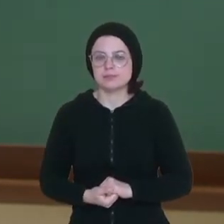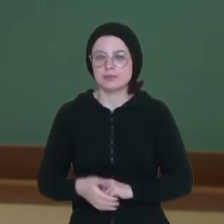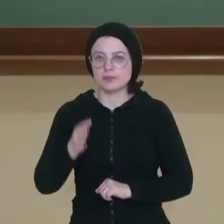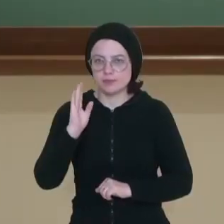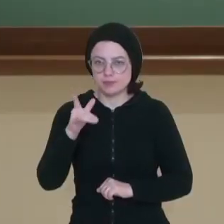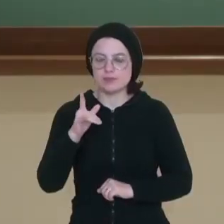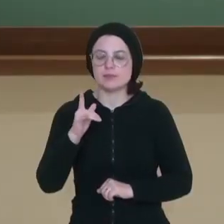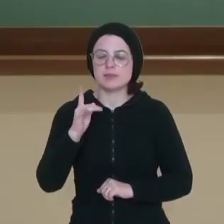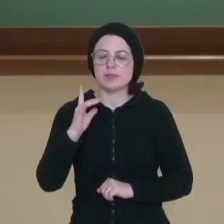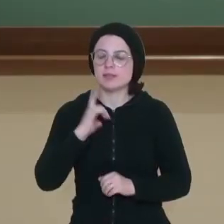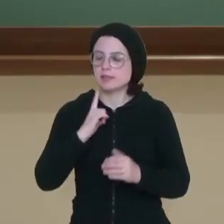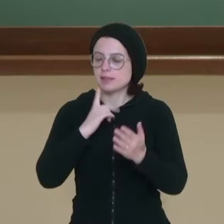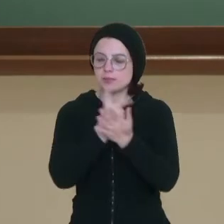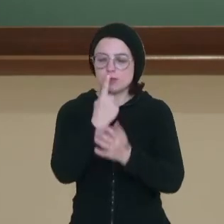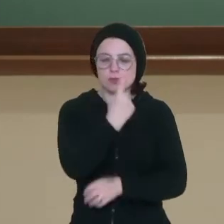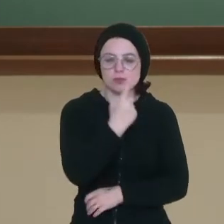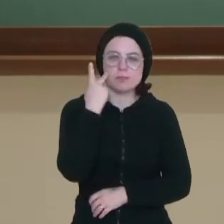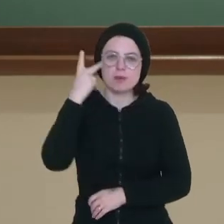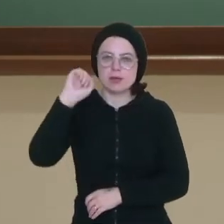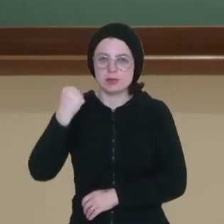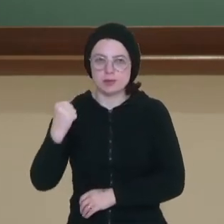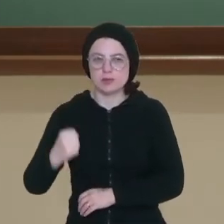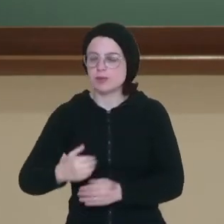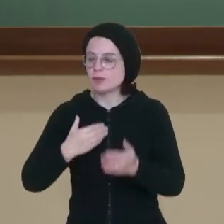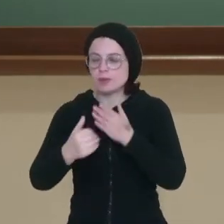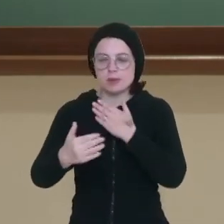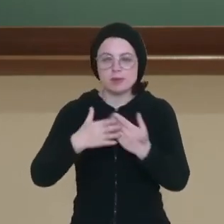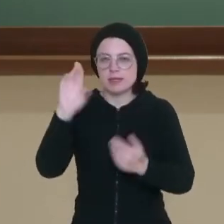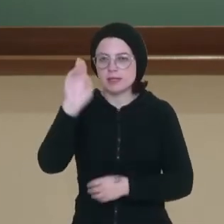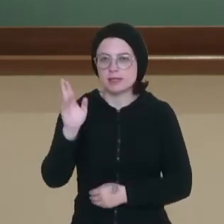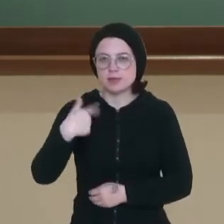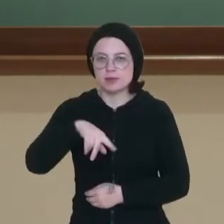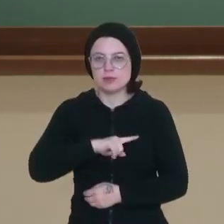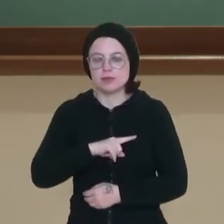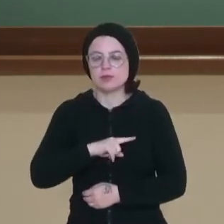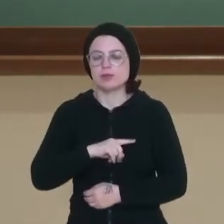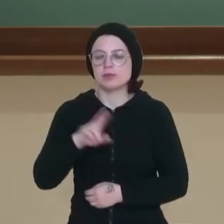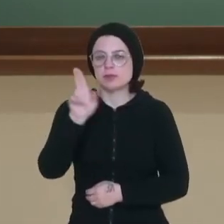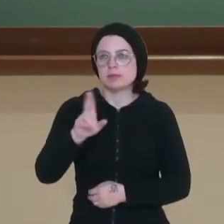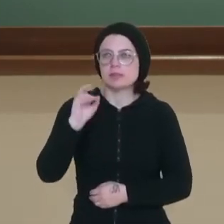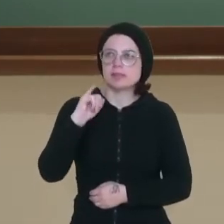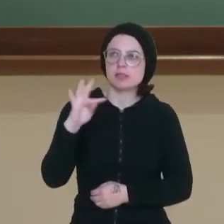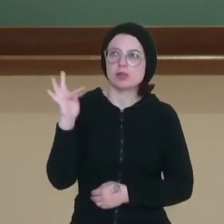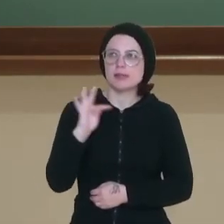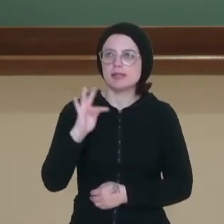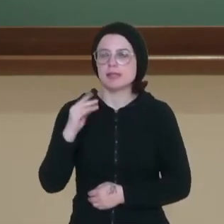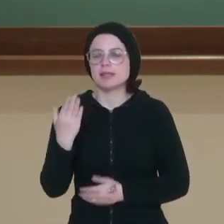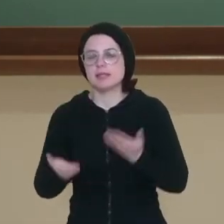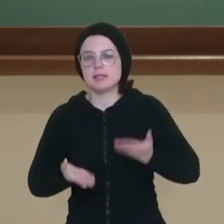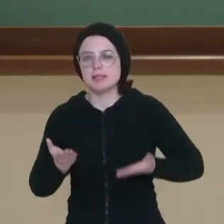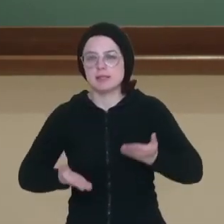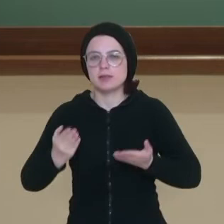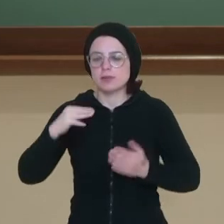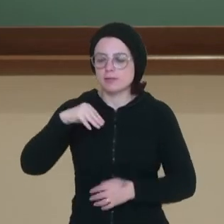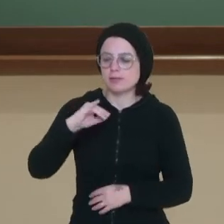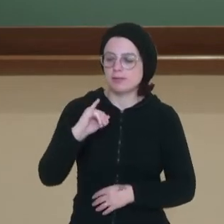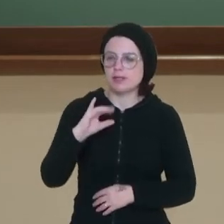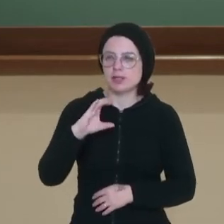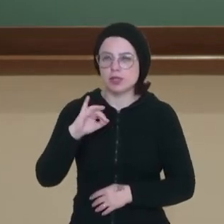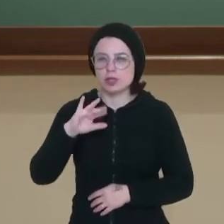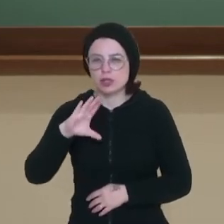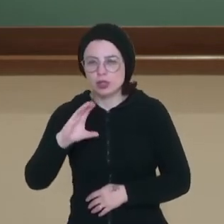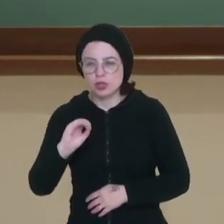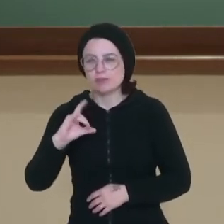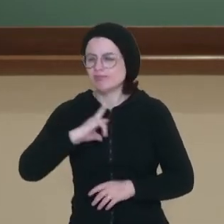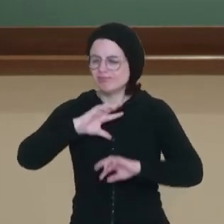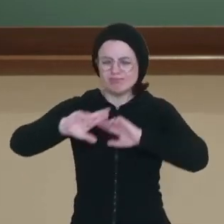continua sendo 1 para 8. Ou seja, qualquer razão que você vai estar usando ali, toneladas, quilo, microgramas, nanogramas,